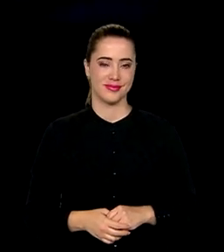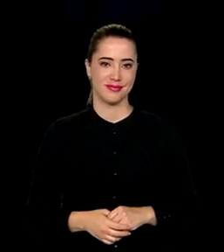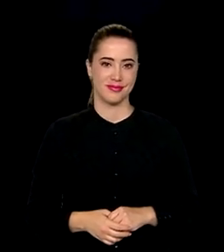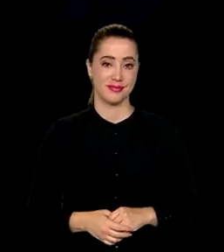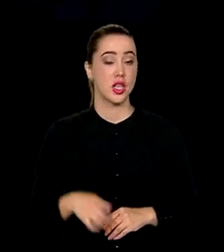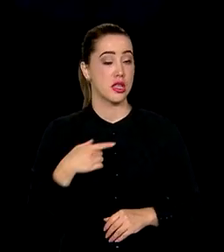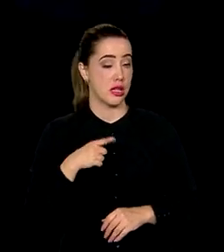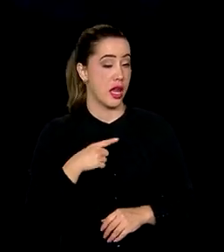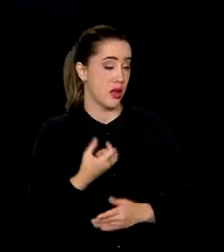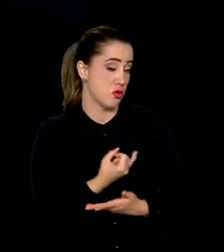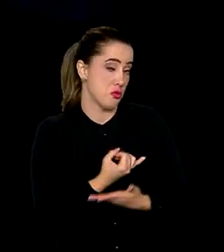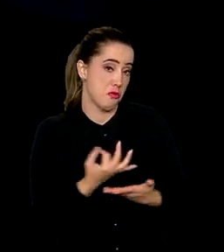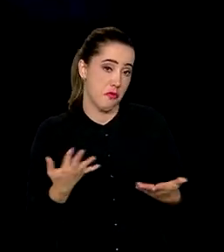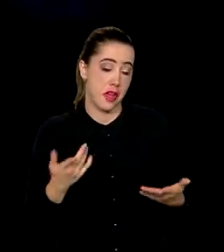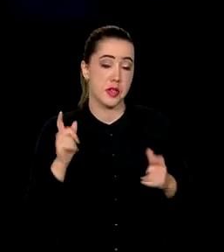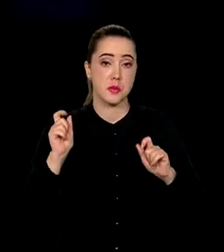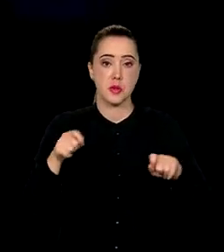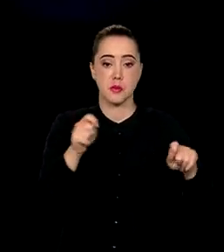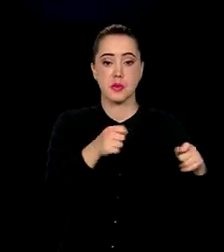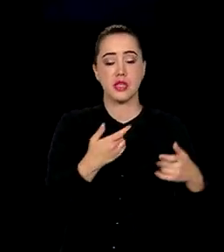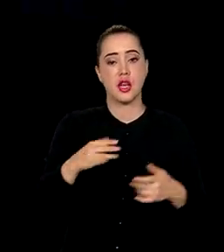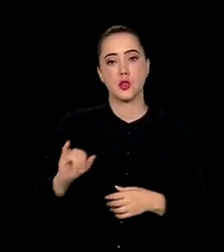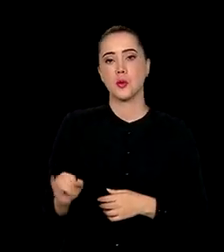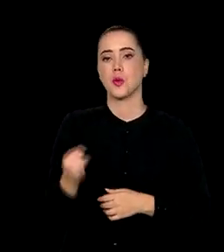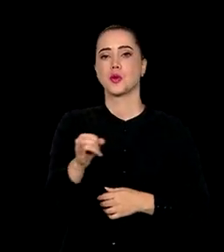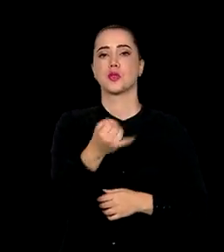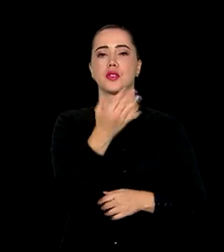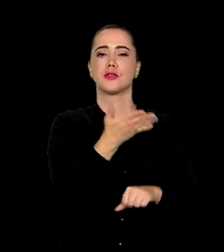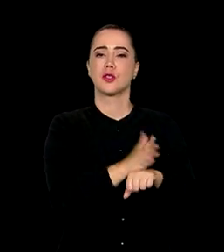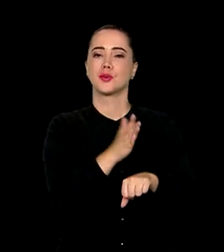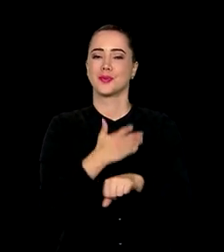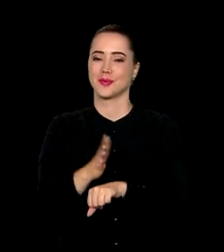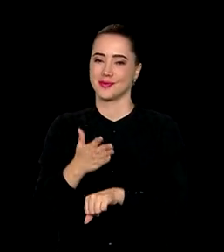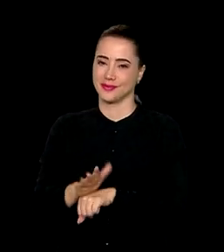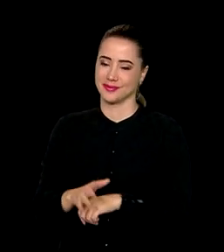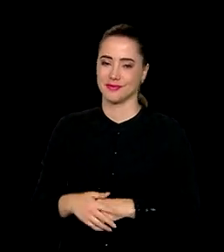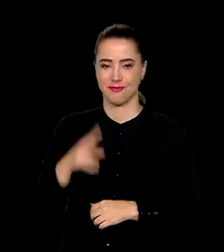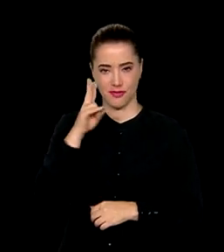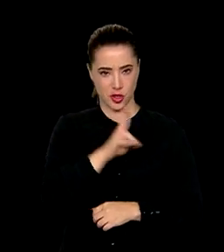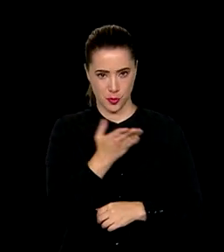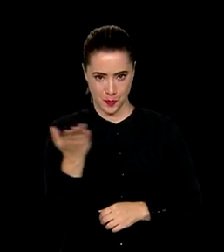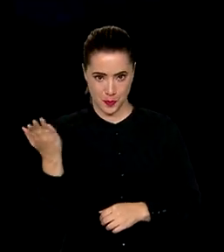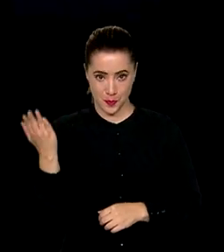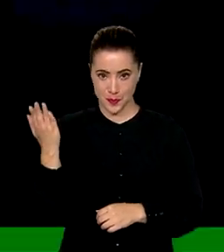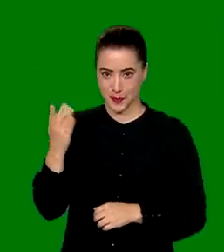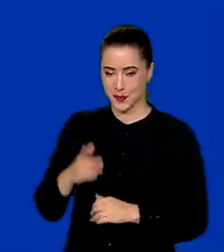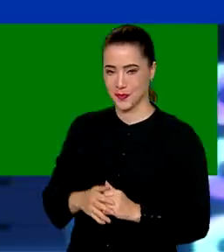Recheado, é claro, de boas oportunidades de capacitação. Assiste aí.